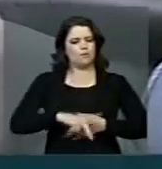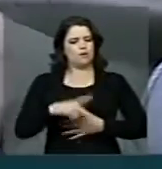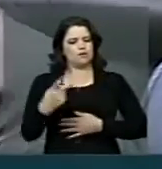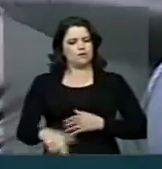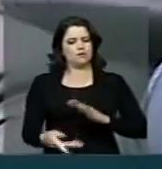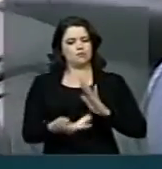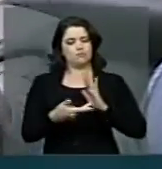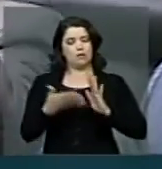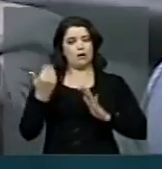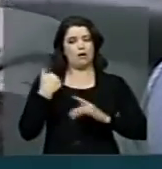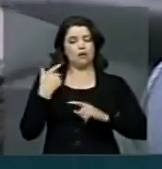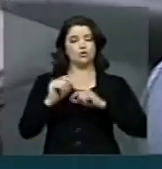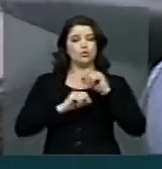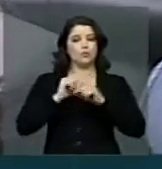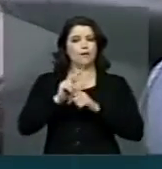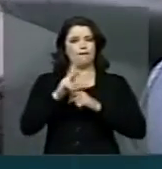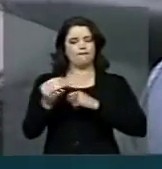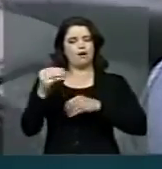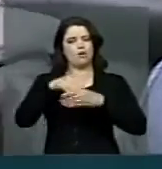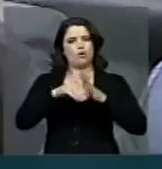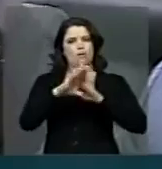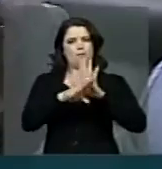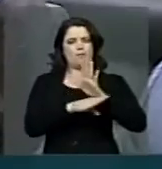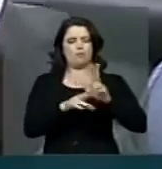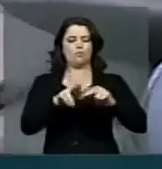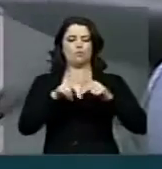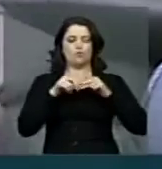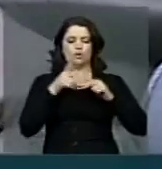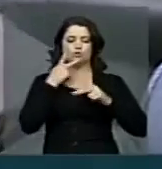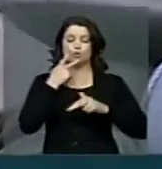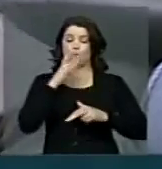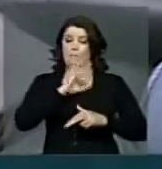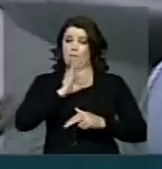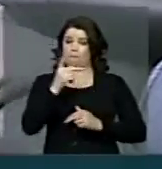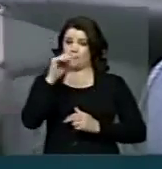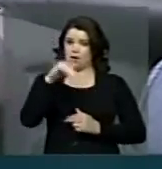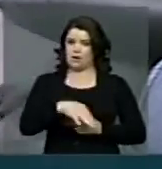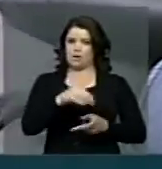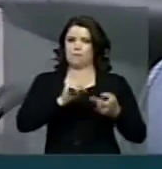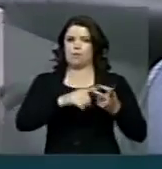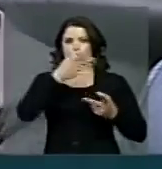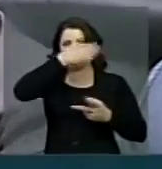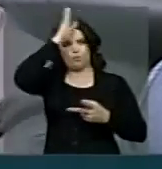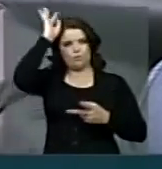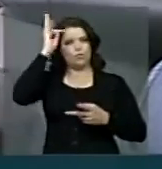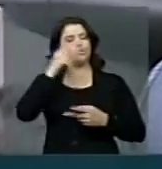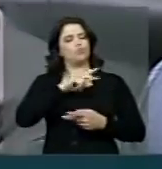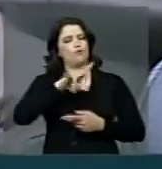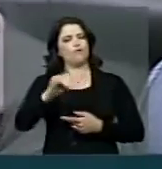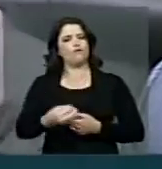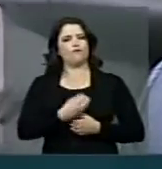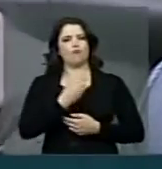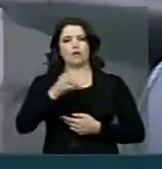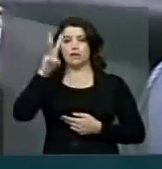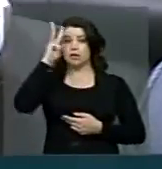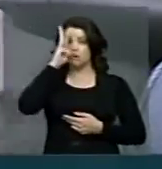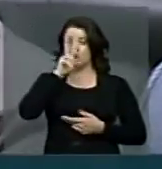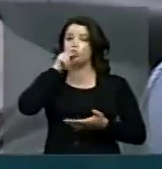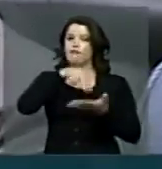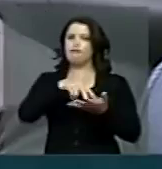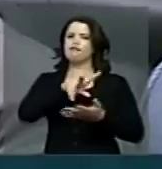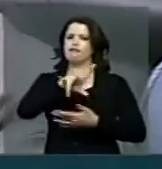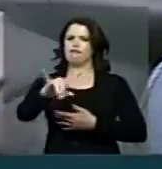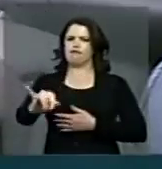casa para vir à pauta. Então, os policiais militares, os bombeiros estarão terça-feira aqui nesta